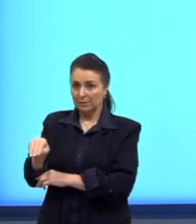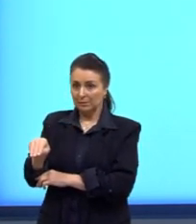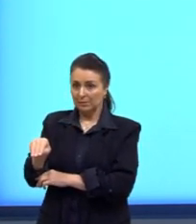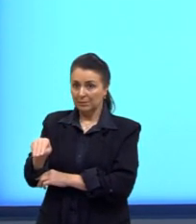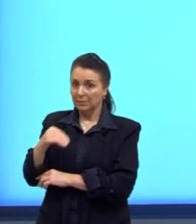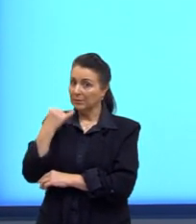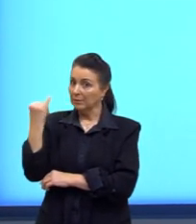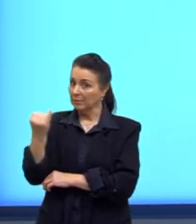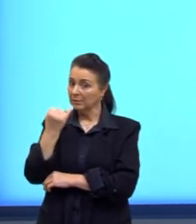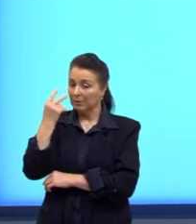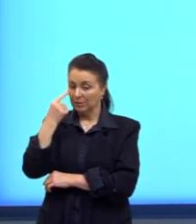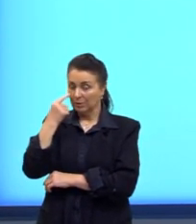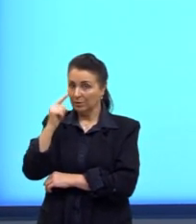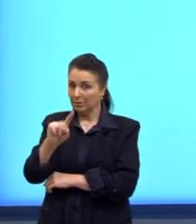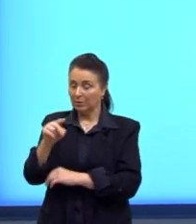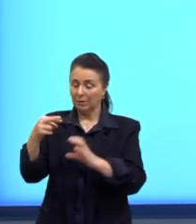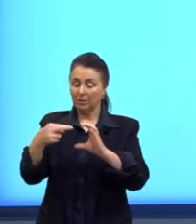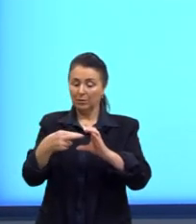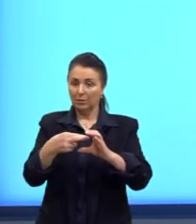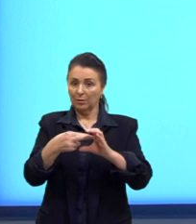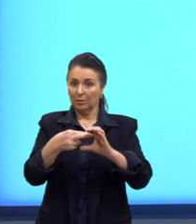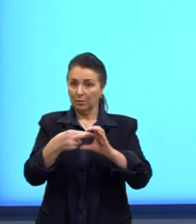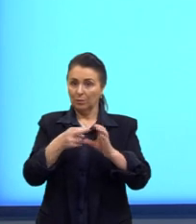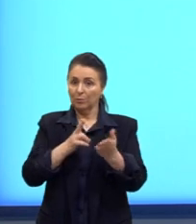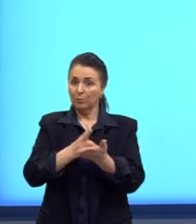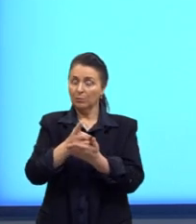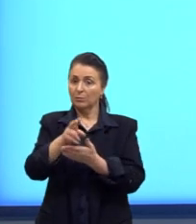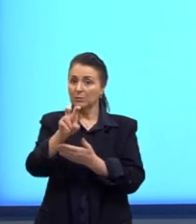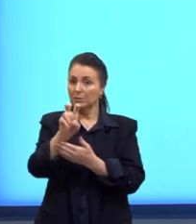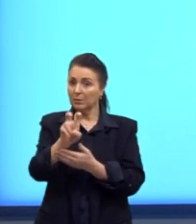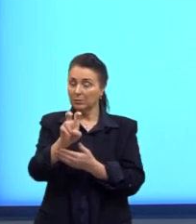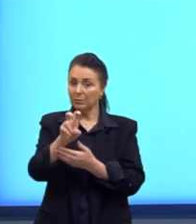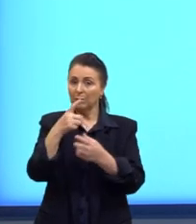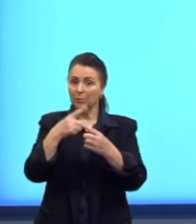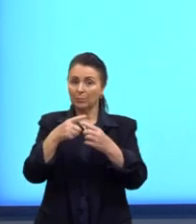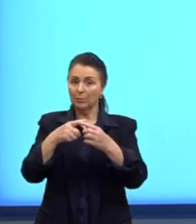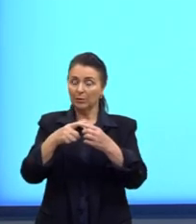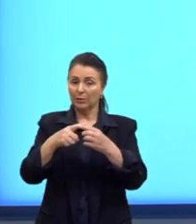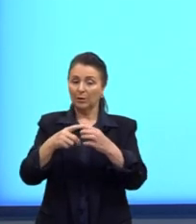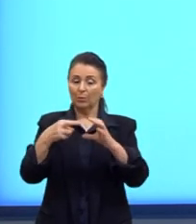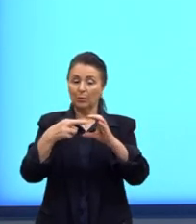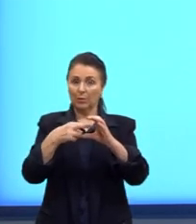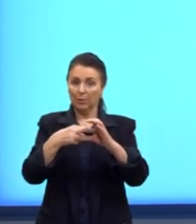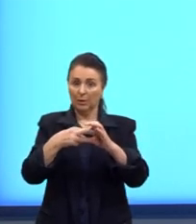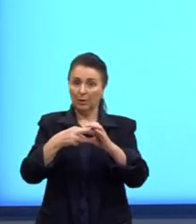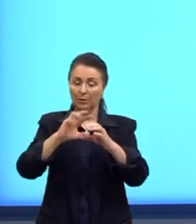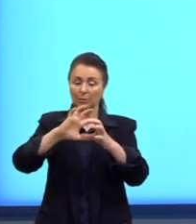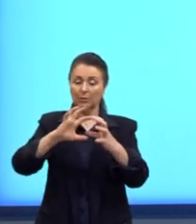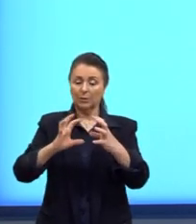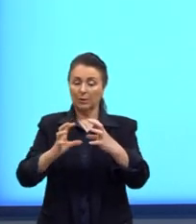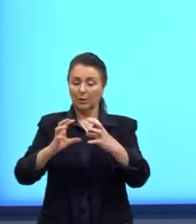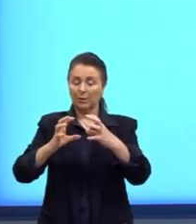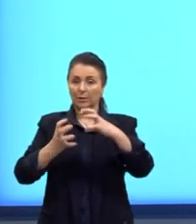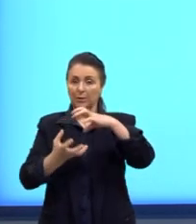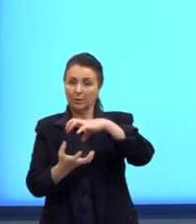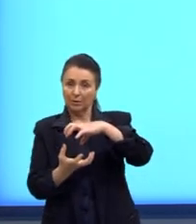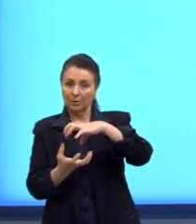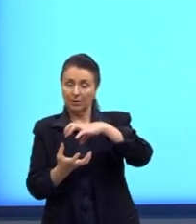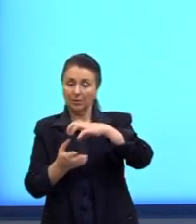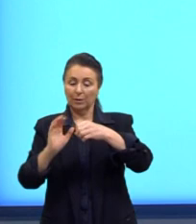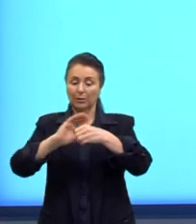observar que o raio continua sendo 5, porque o raio da esfera e do cilindro seria o mesmo.